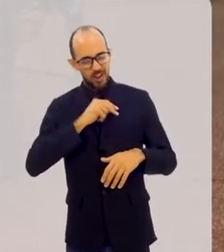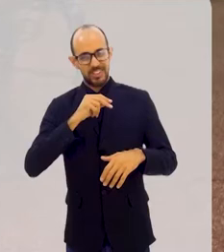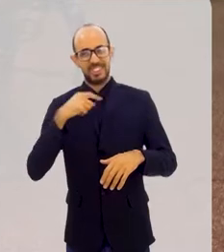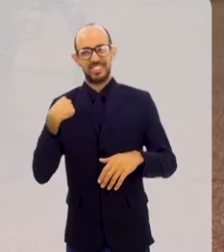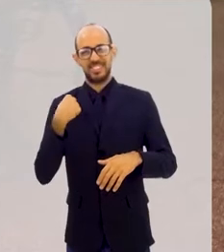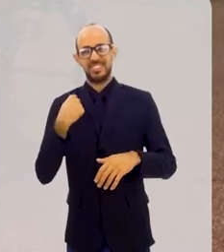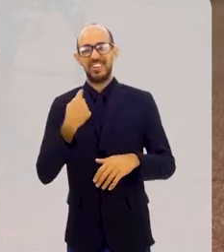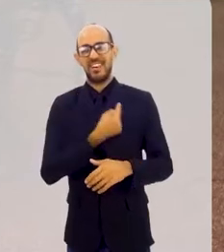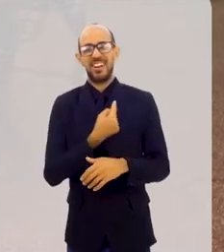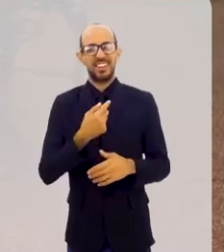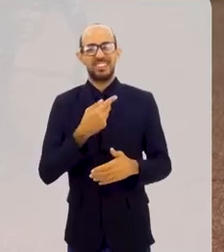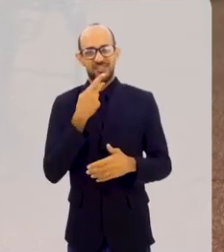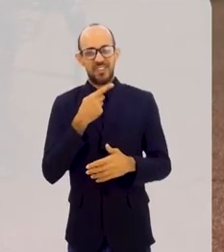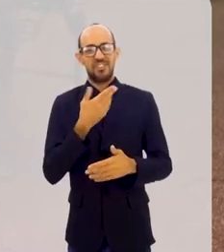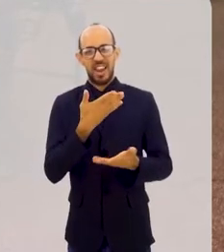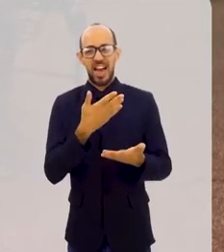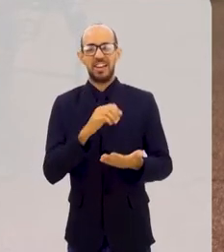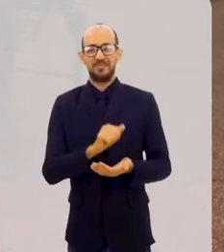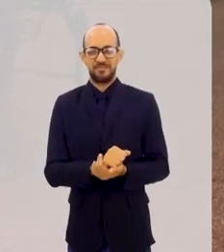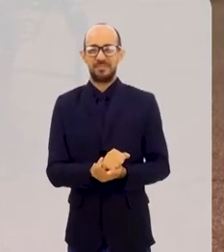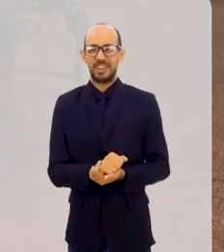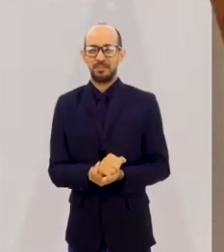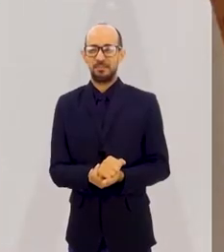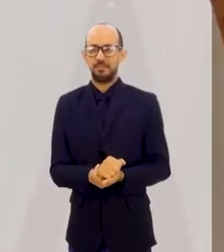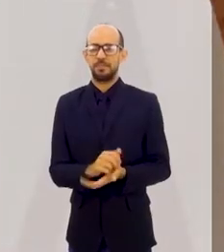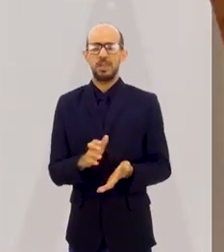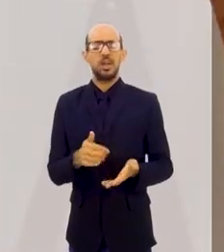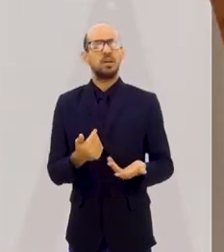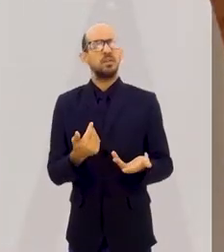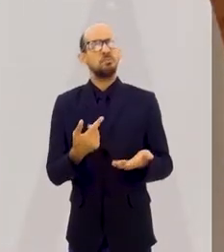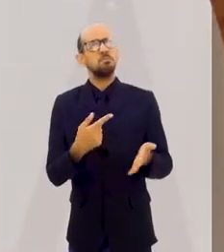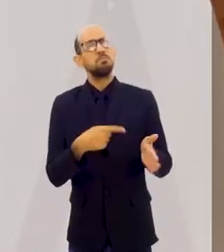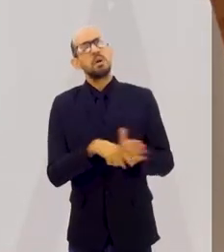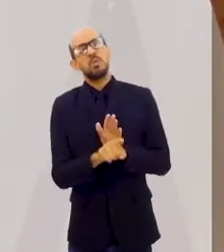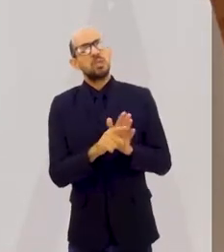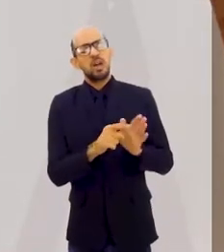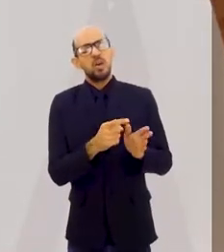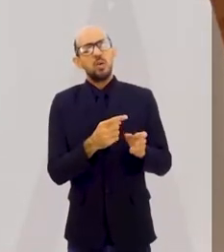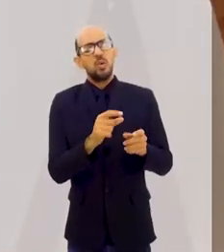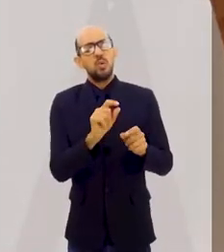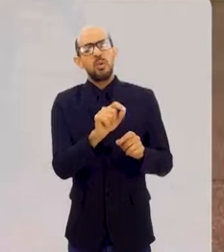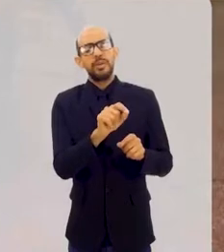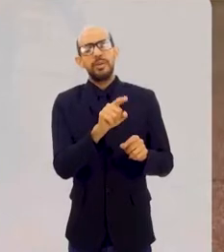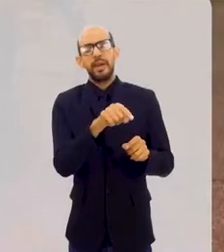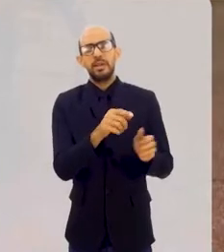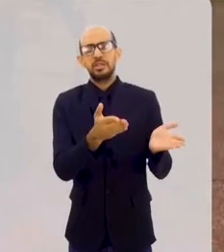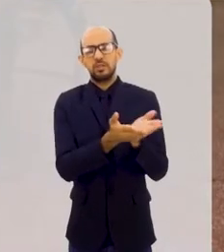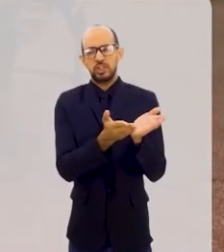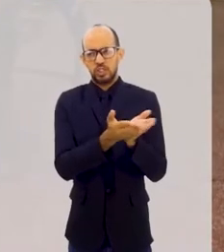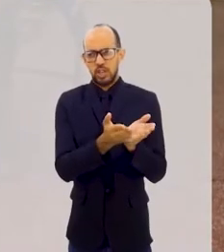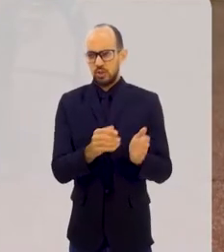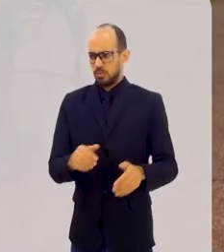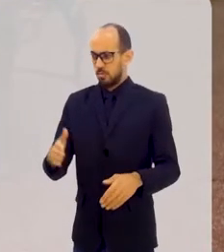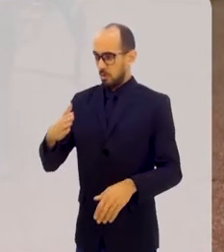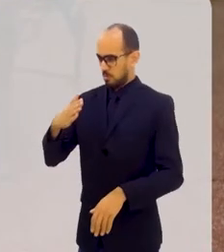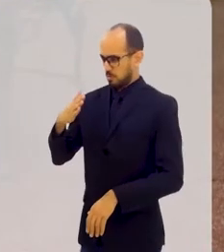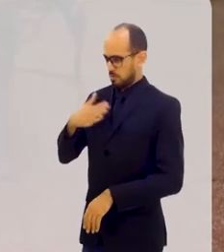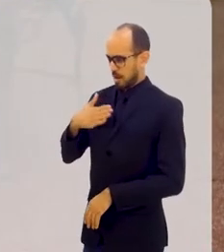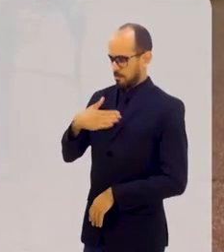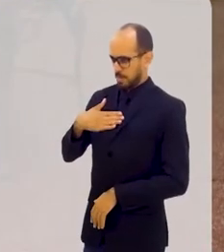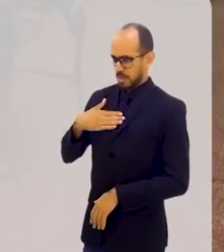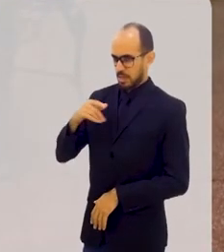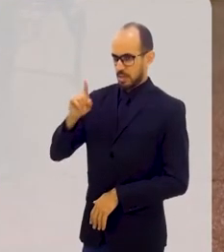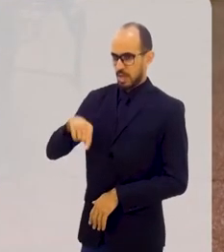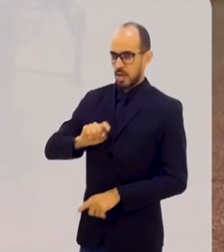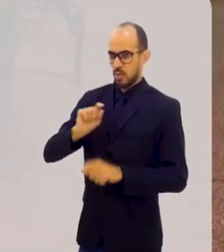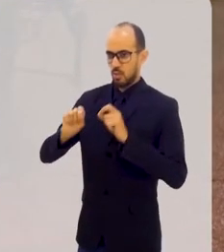aqui, nós vamos falar sobre isso. Pastor, o que é ser evangélico? Ser evangélico, para mim,